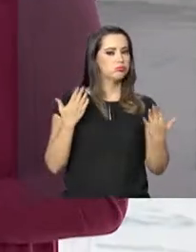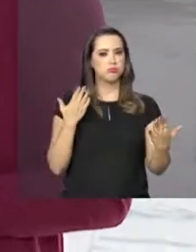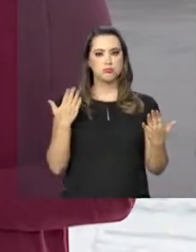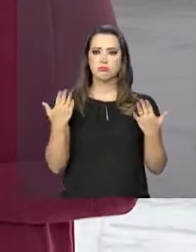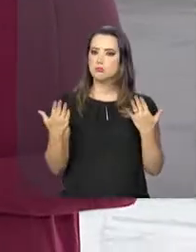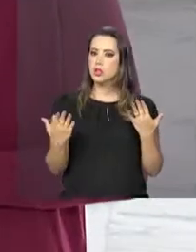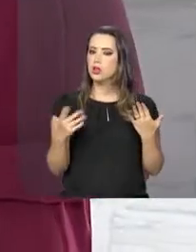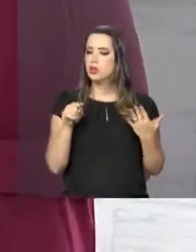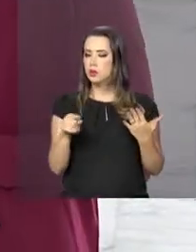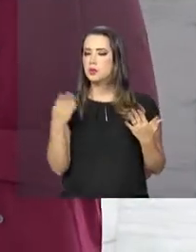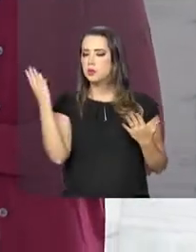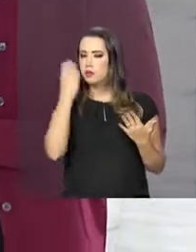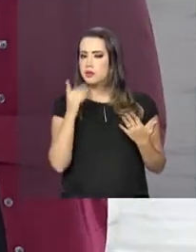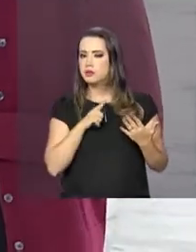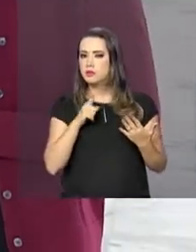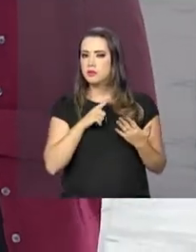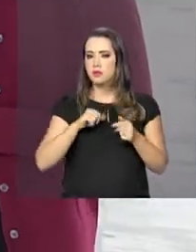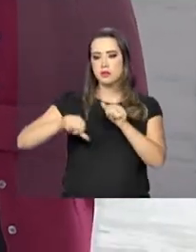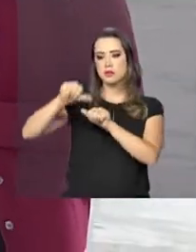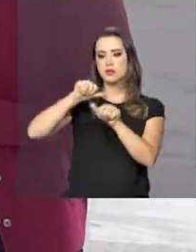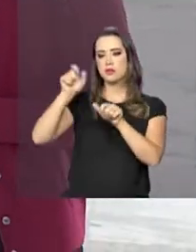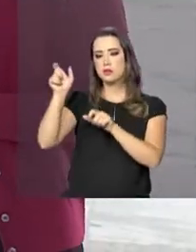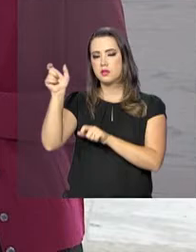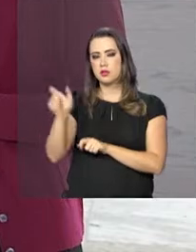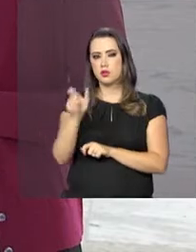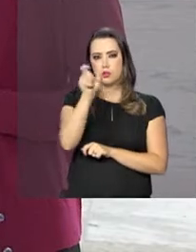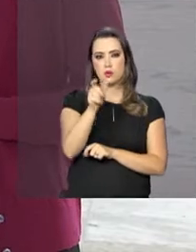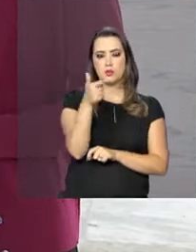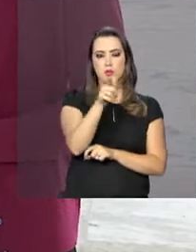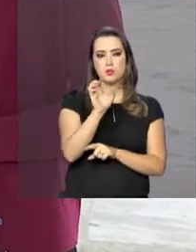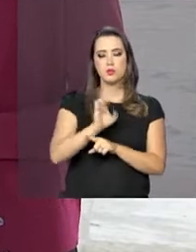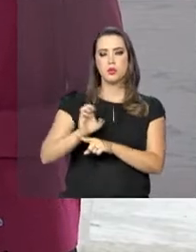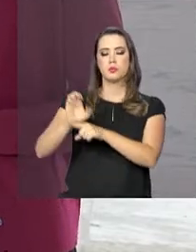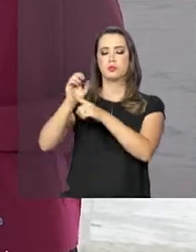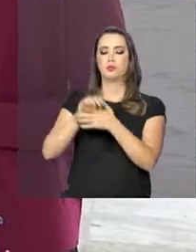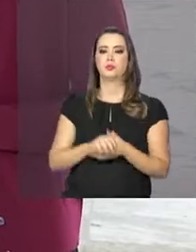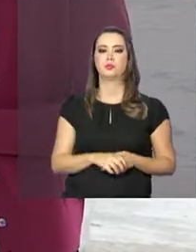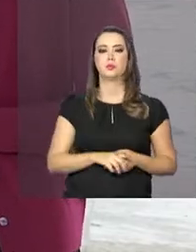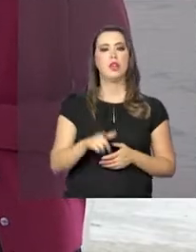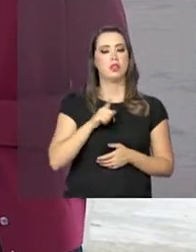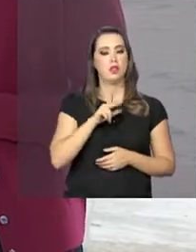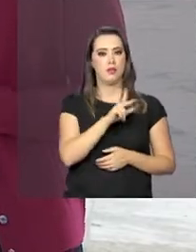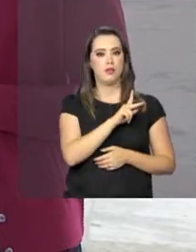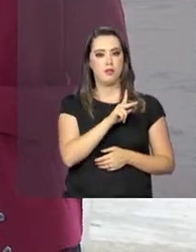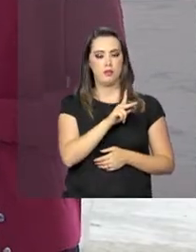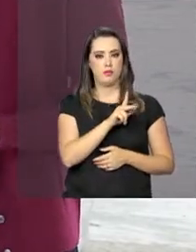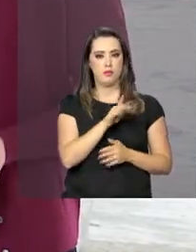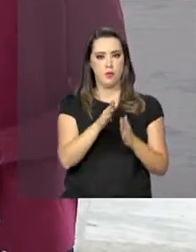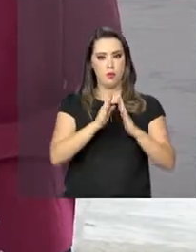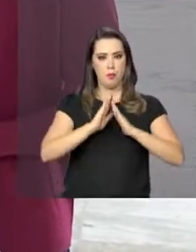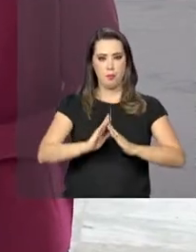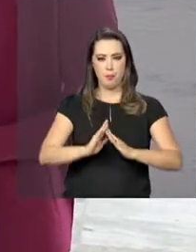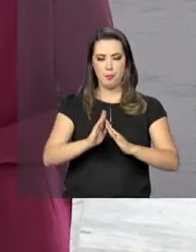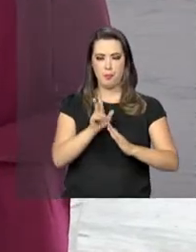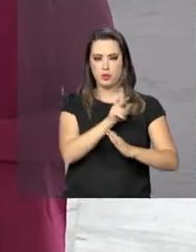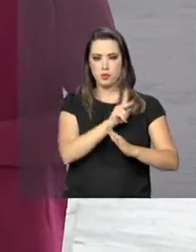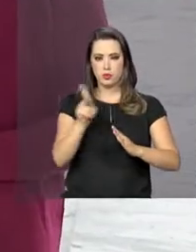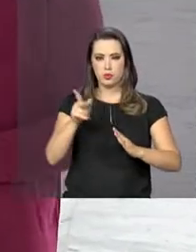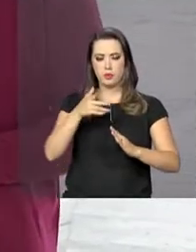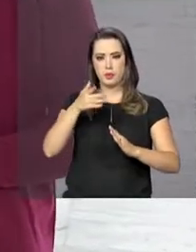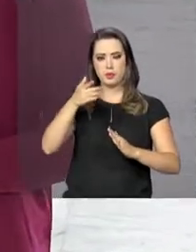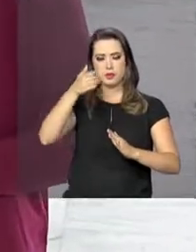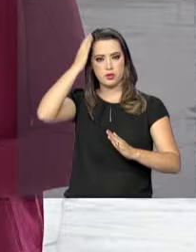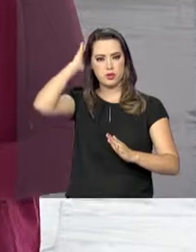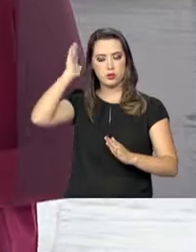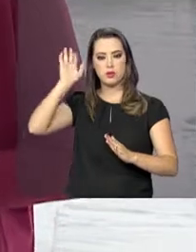faz até agora dessa transferência de venezuelanos? Houve um pedido do presidente da República e um anúncio do ministro Padilha no